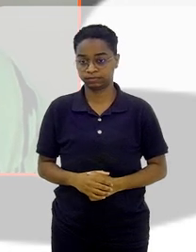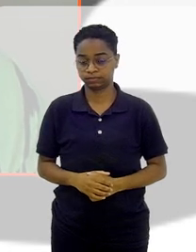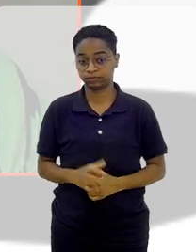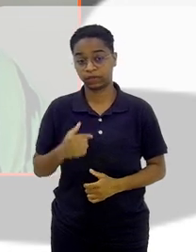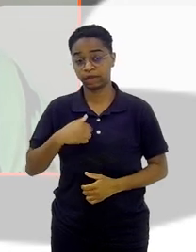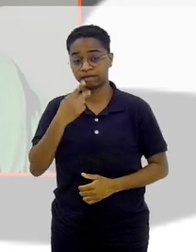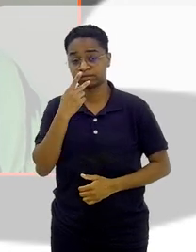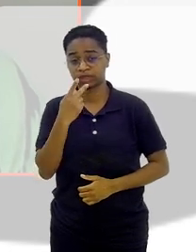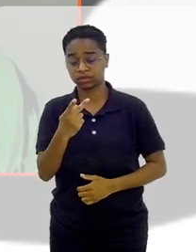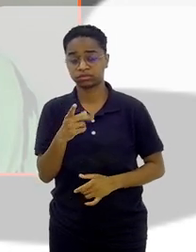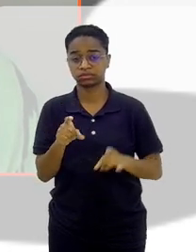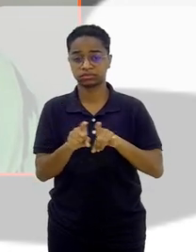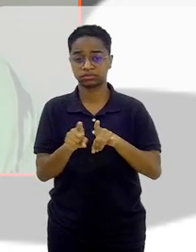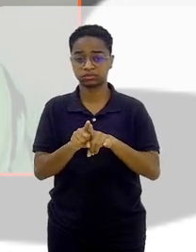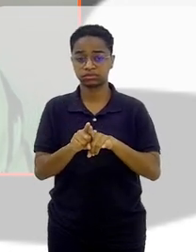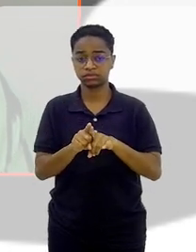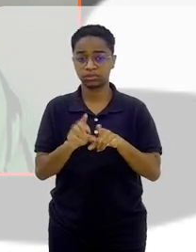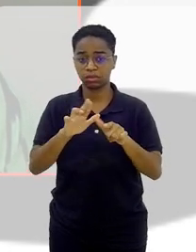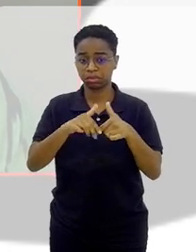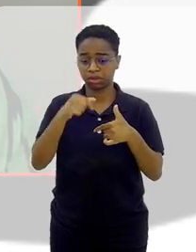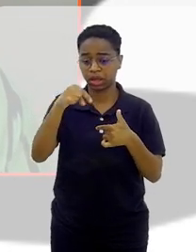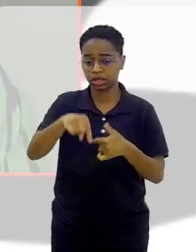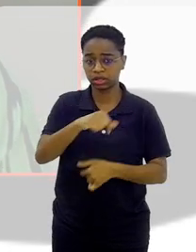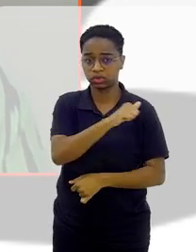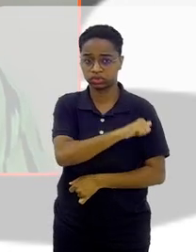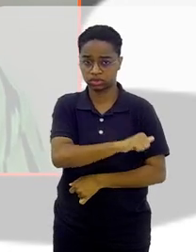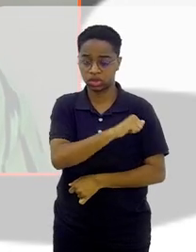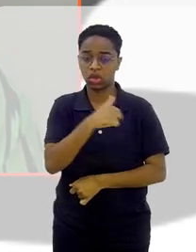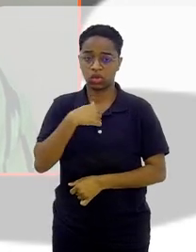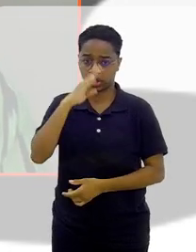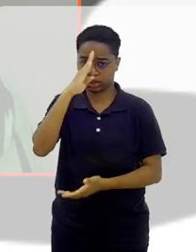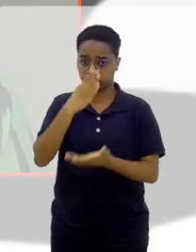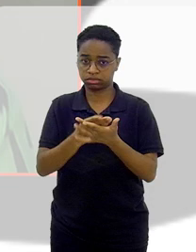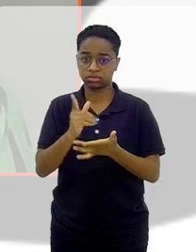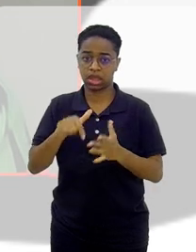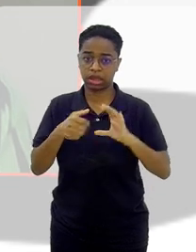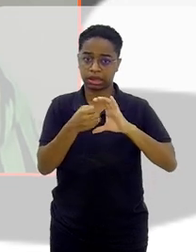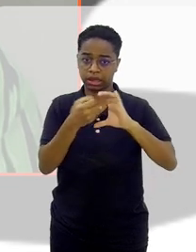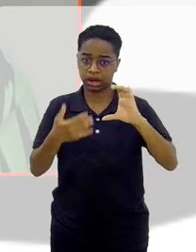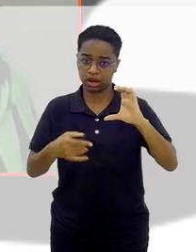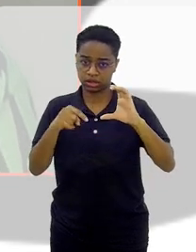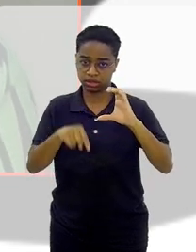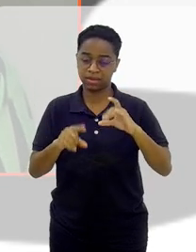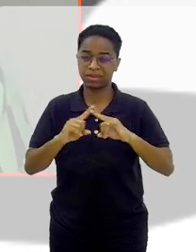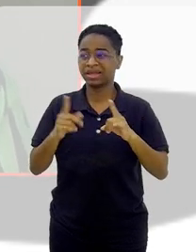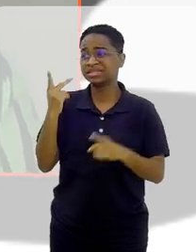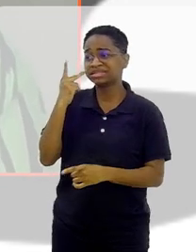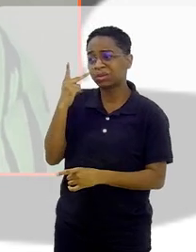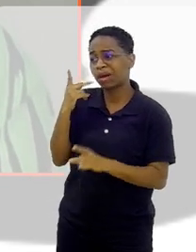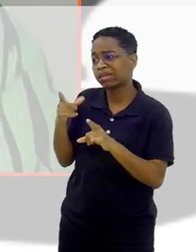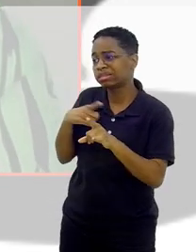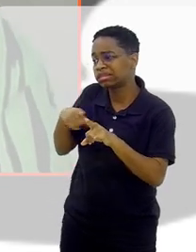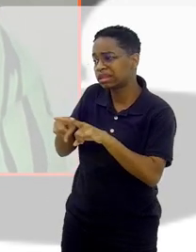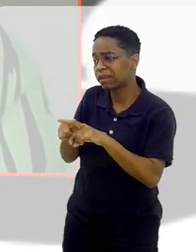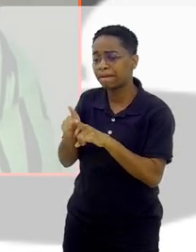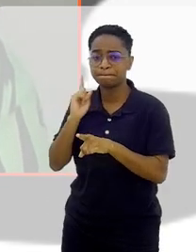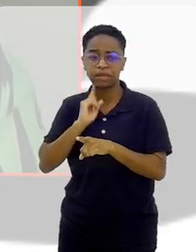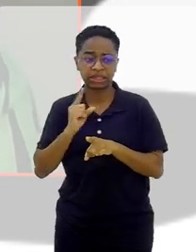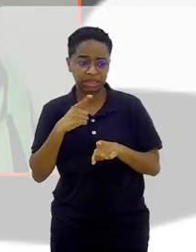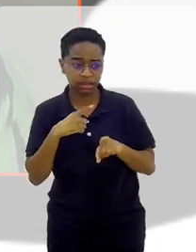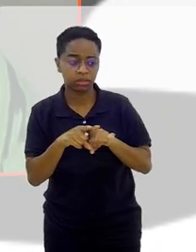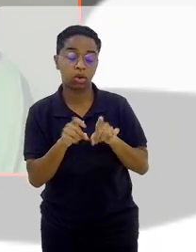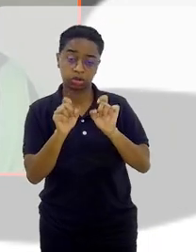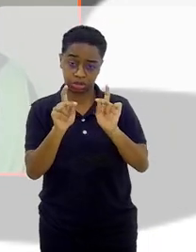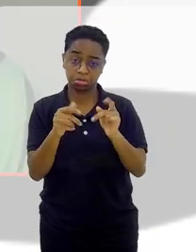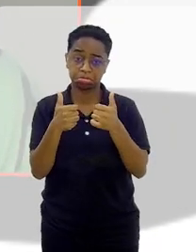e eu falo isso muito também pelo Rio de Janeiro, que eu acho que é uma característica do Rio de Janeiro. Ah, mas em São Paulo também tem, em Minas também